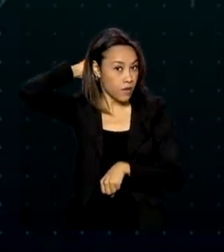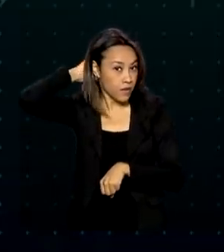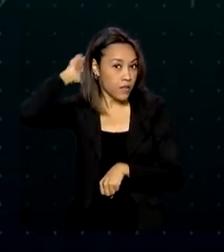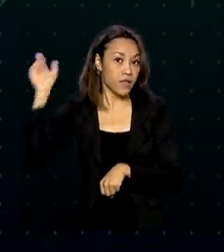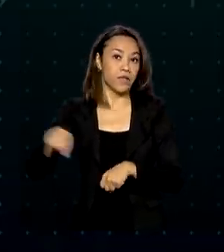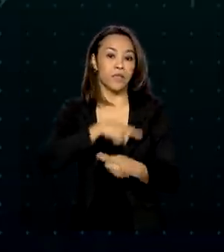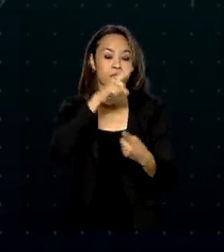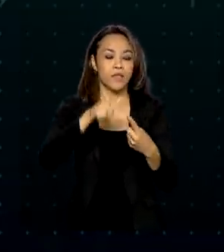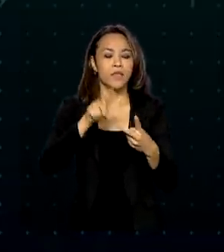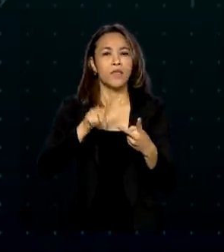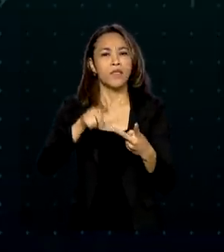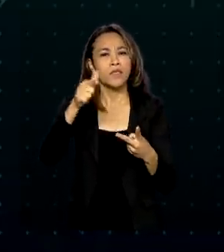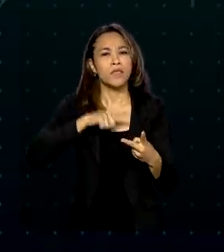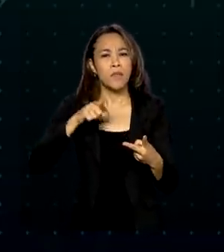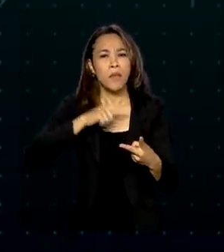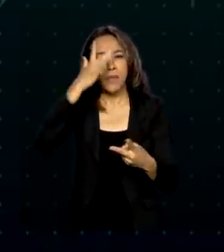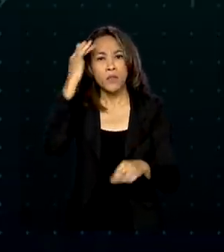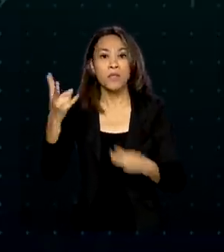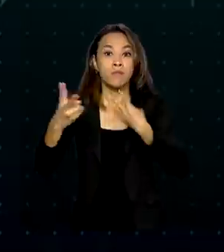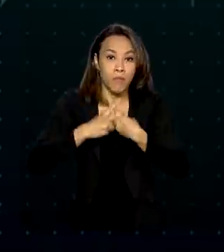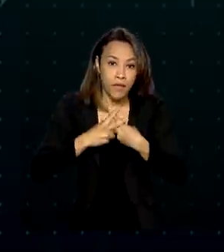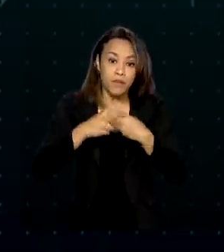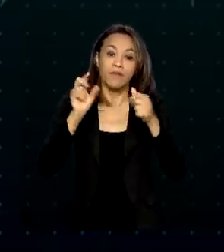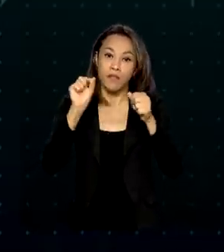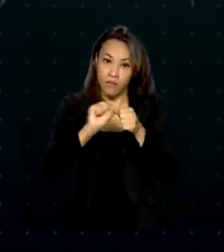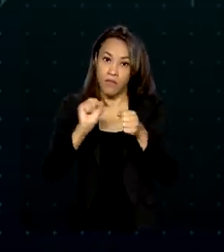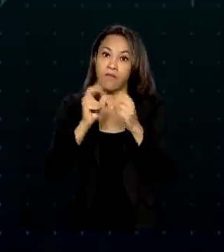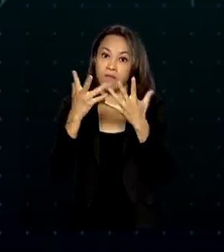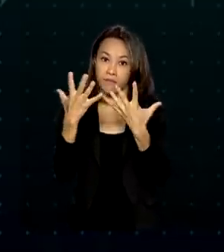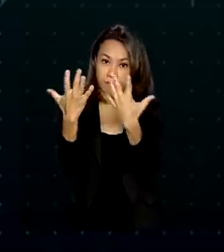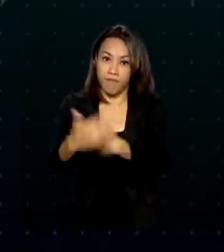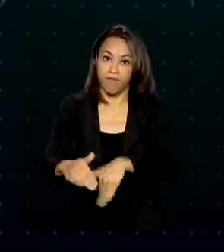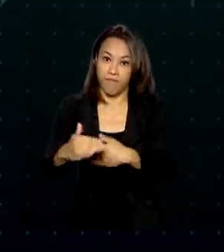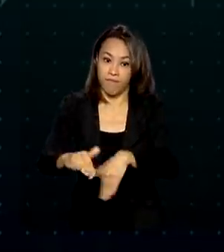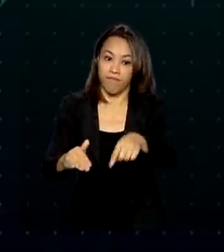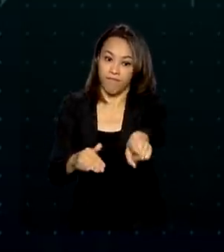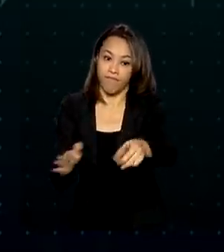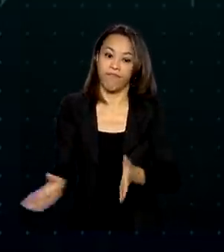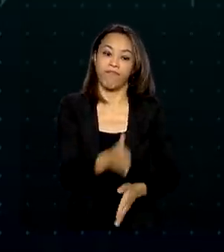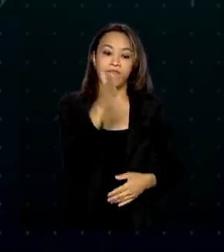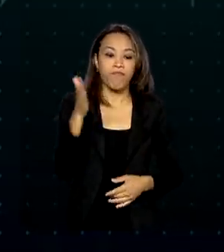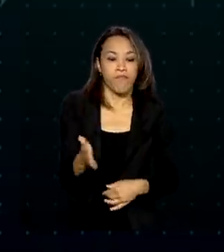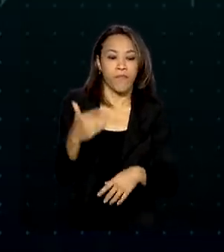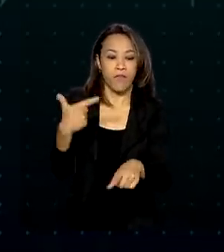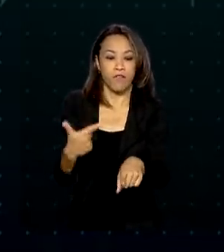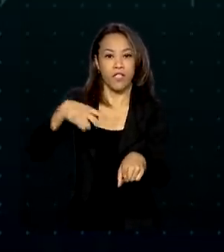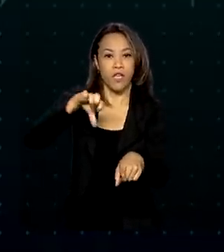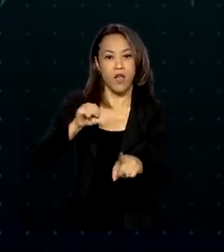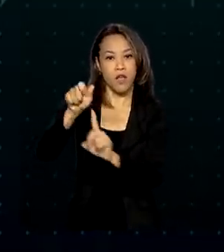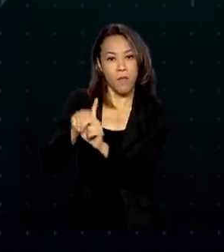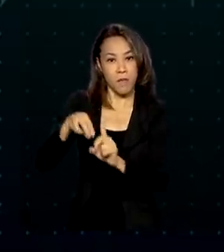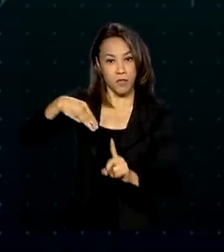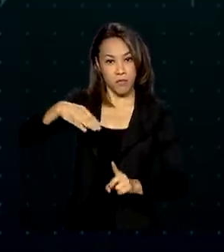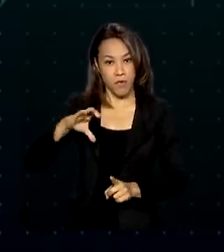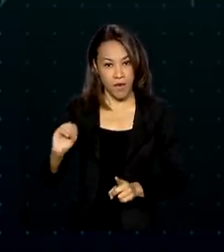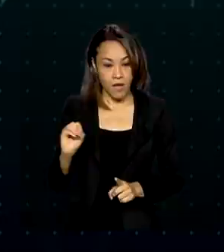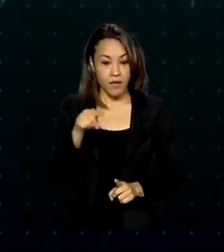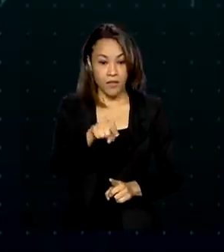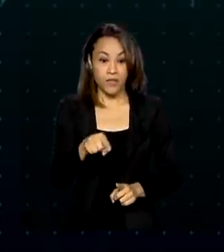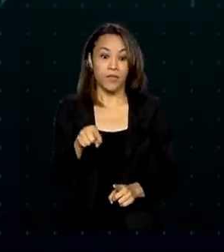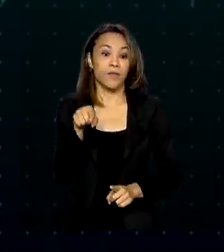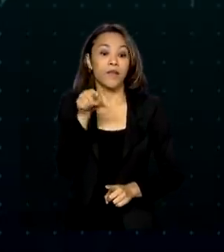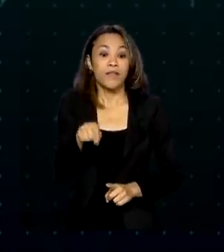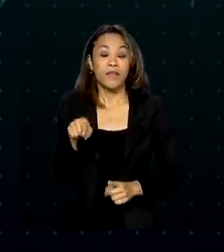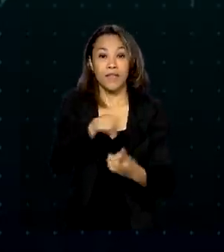as pessoas privadas de liberdade fazem a prova. E no dia 29 de março, os resultados das três